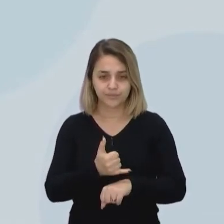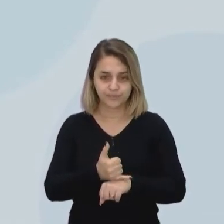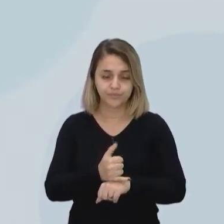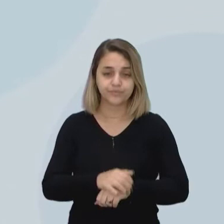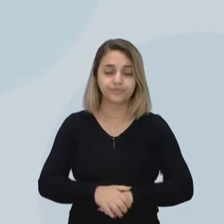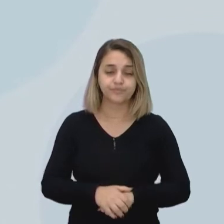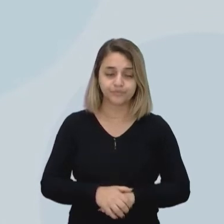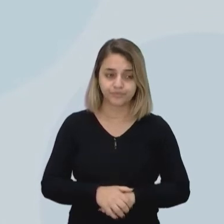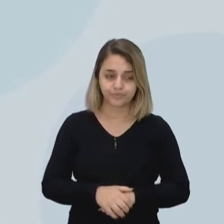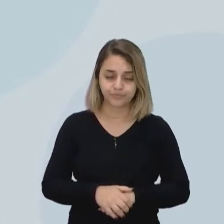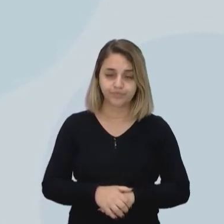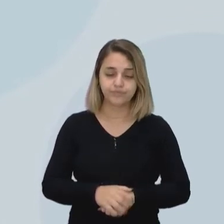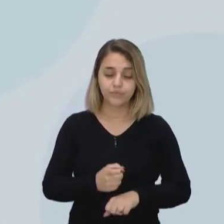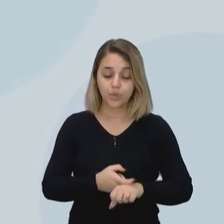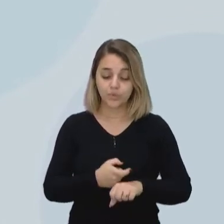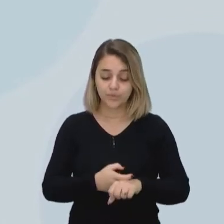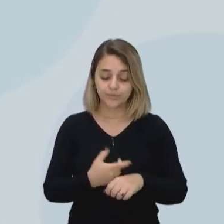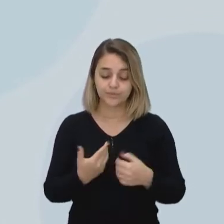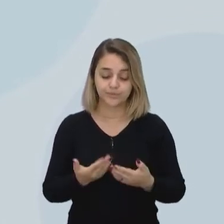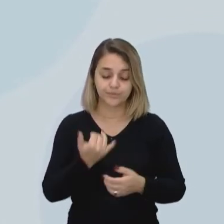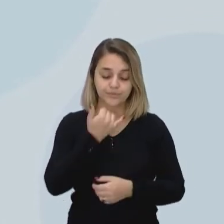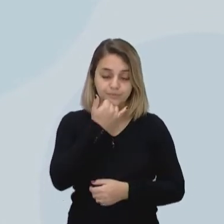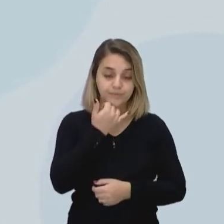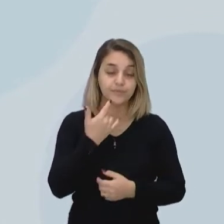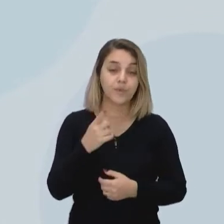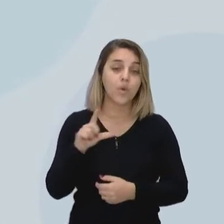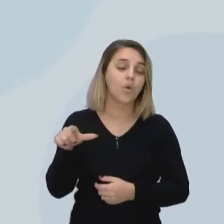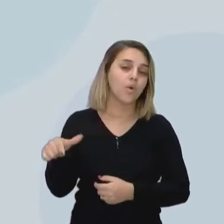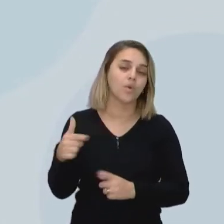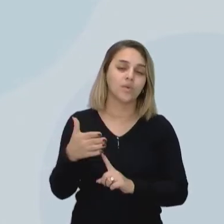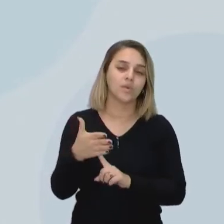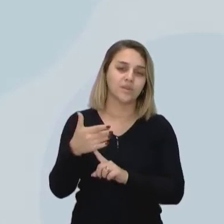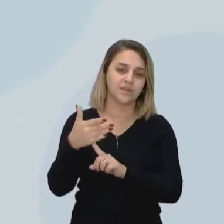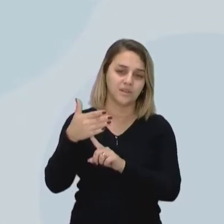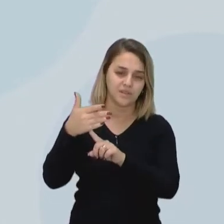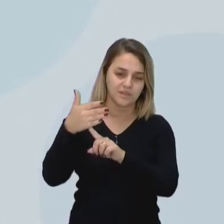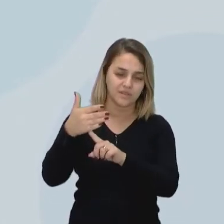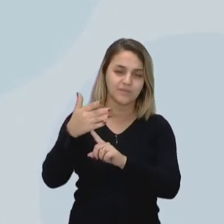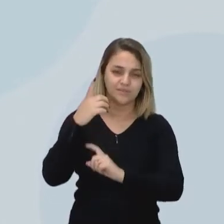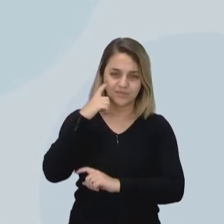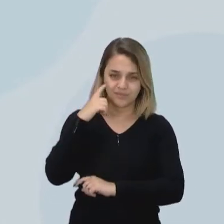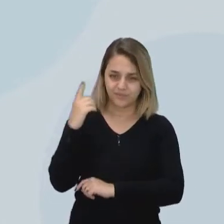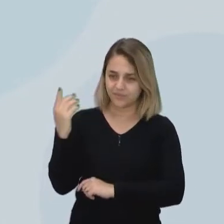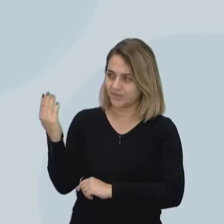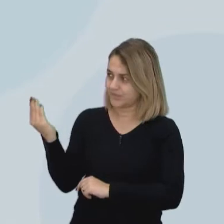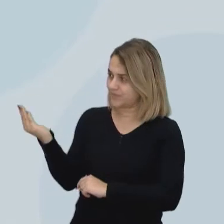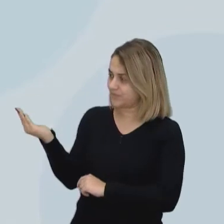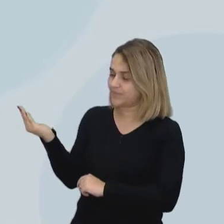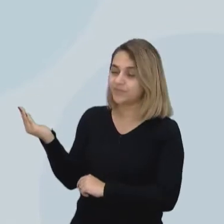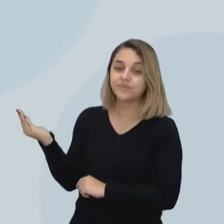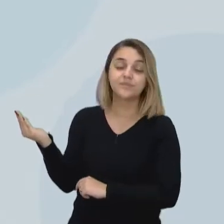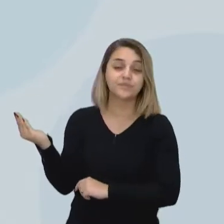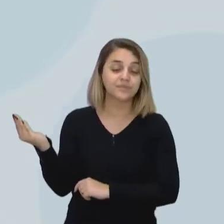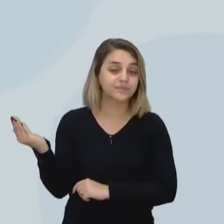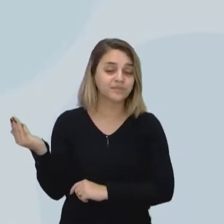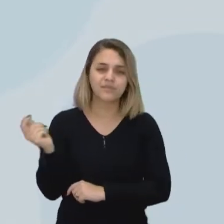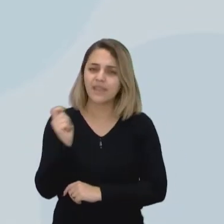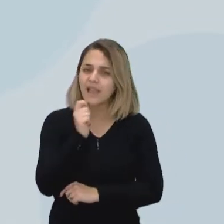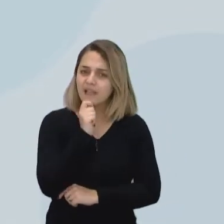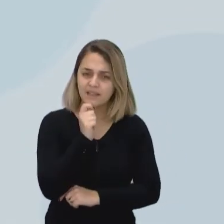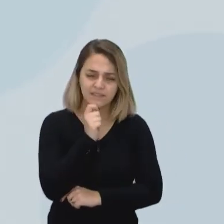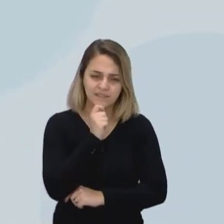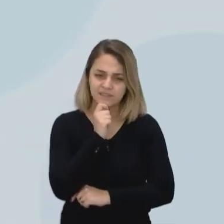uma outra tecnologia que até certo ponto a gente é uma, aí já é uma tecnologia que ainda não é